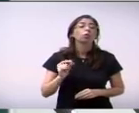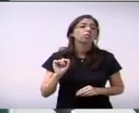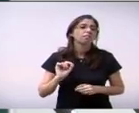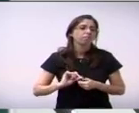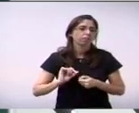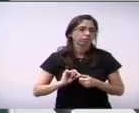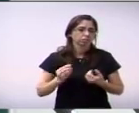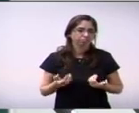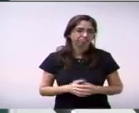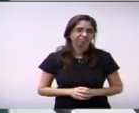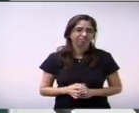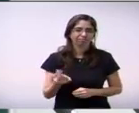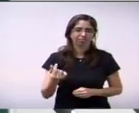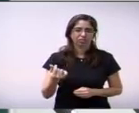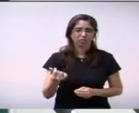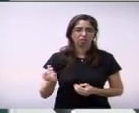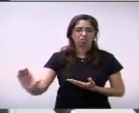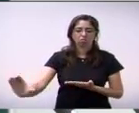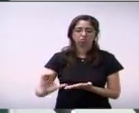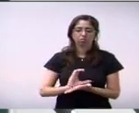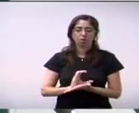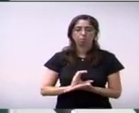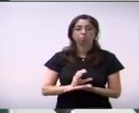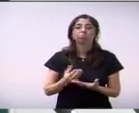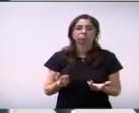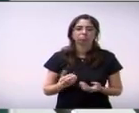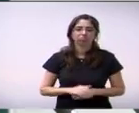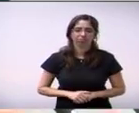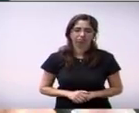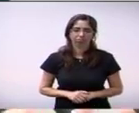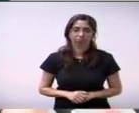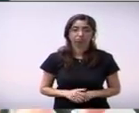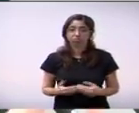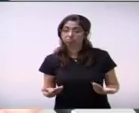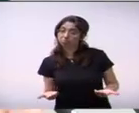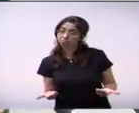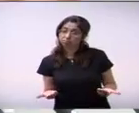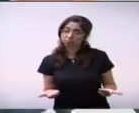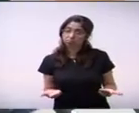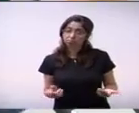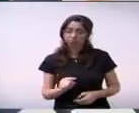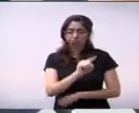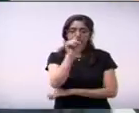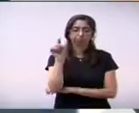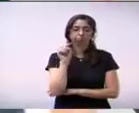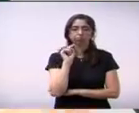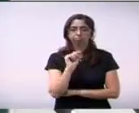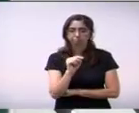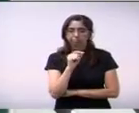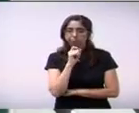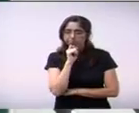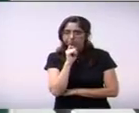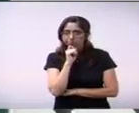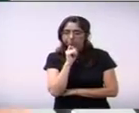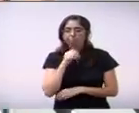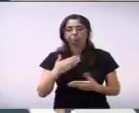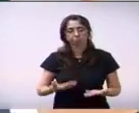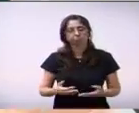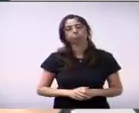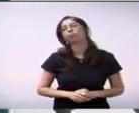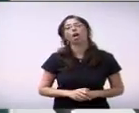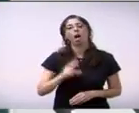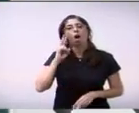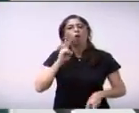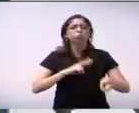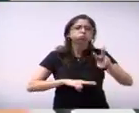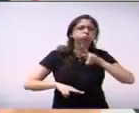municípios cada vez cai mais mas a gente só vê aqui vários munícipes postando a nossa cidade no caos escola do